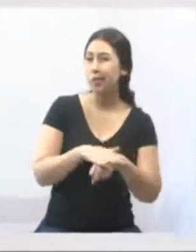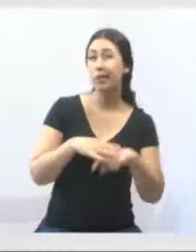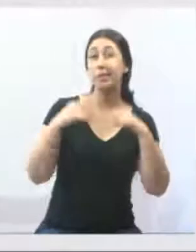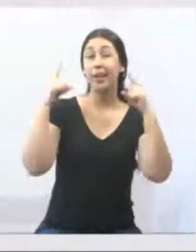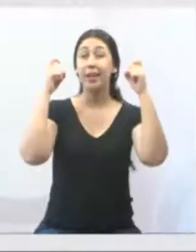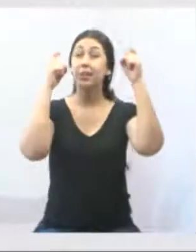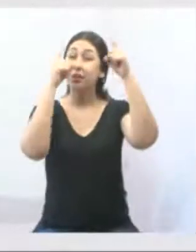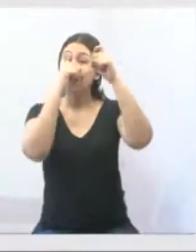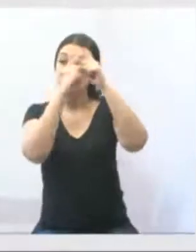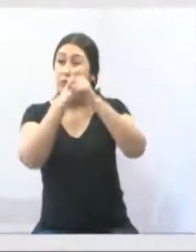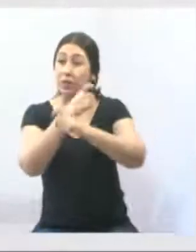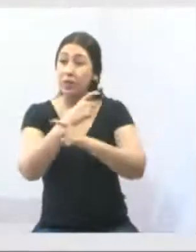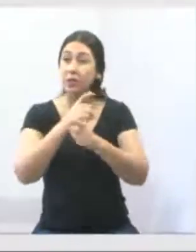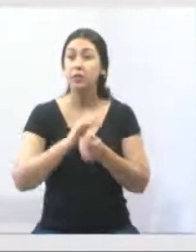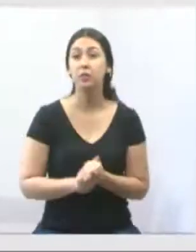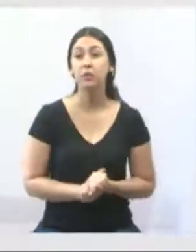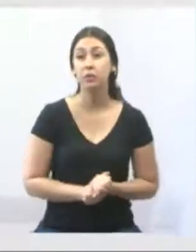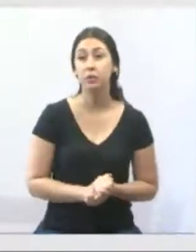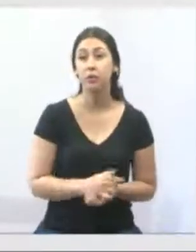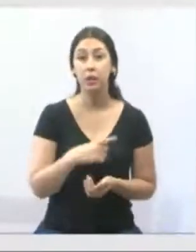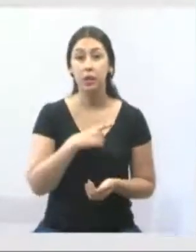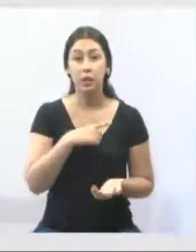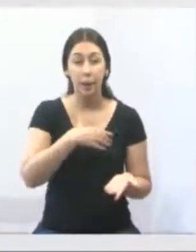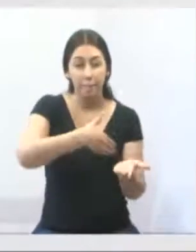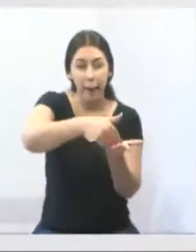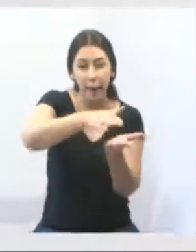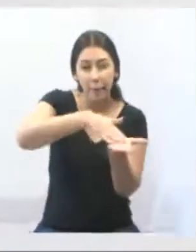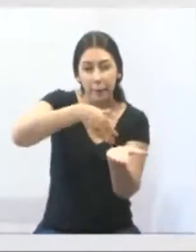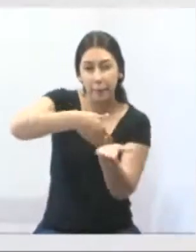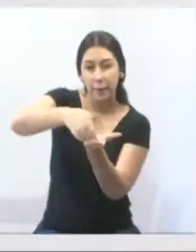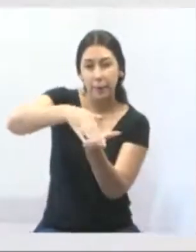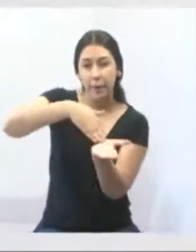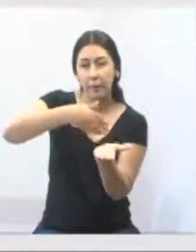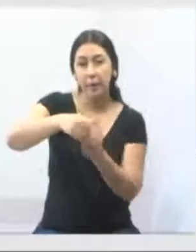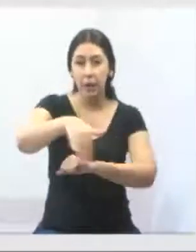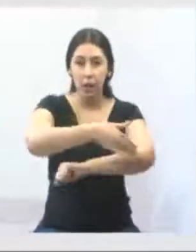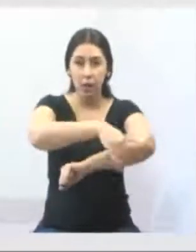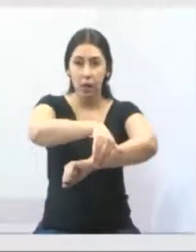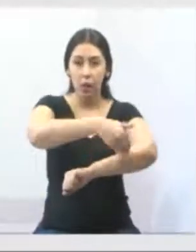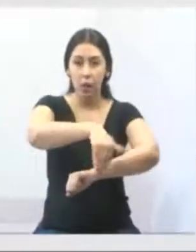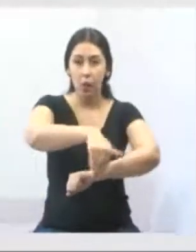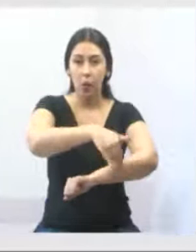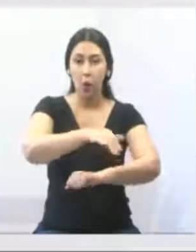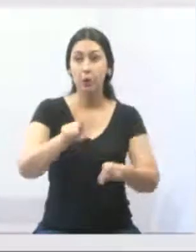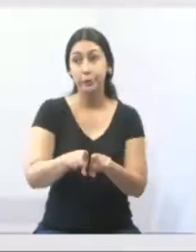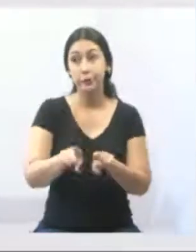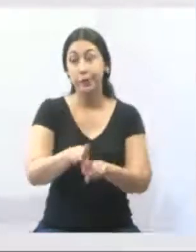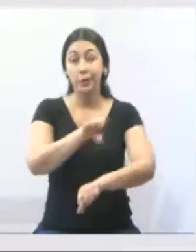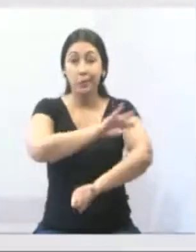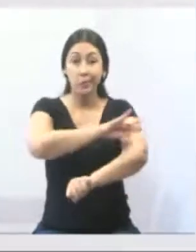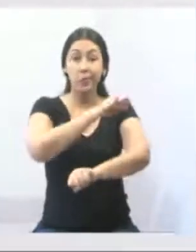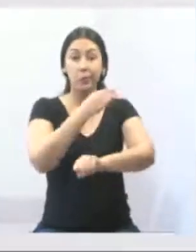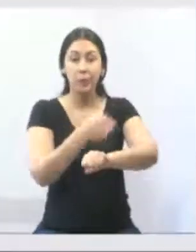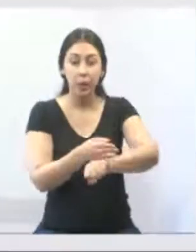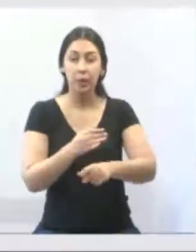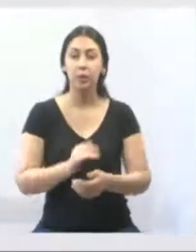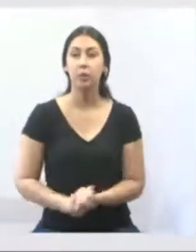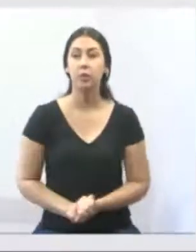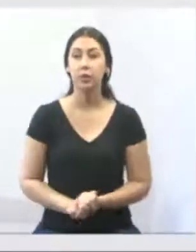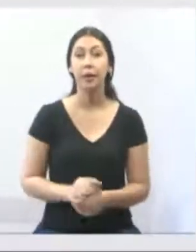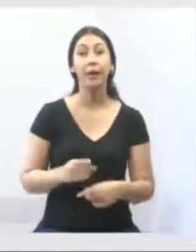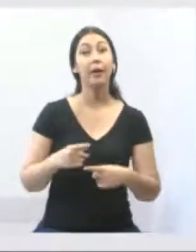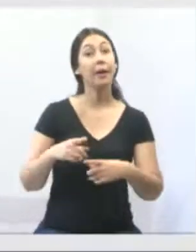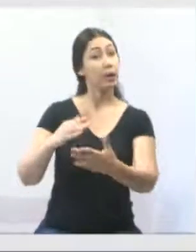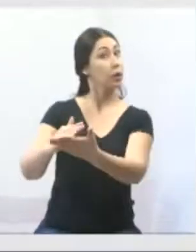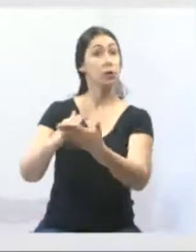nós estávamos na demarcações das vias, das lombadas, e ele nos